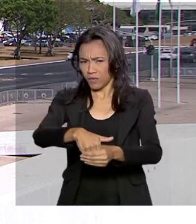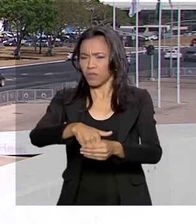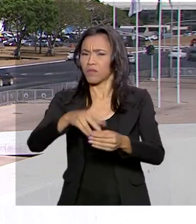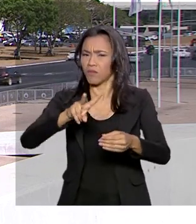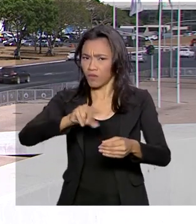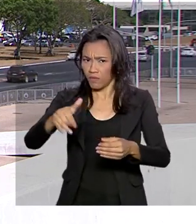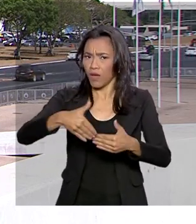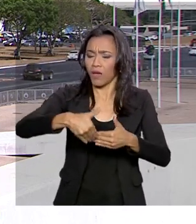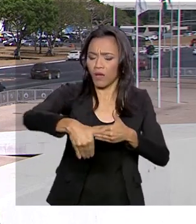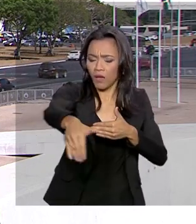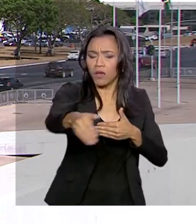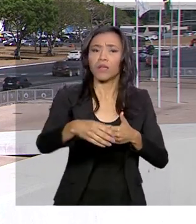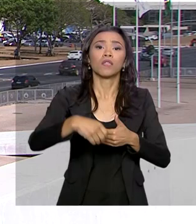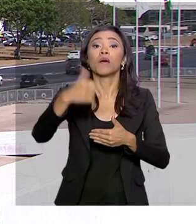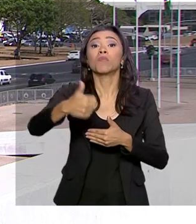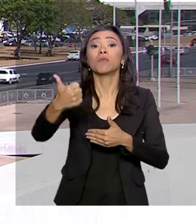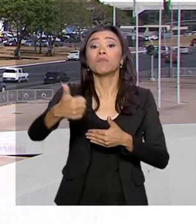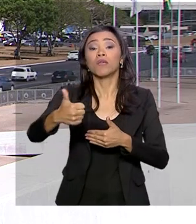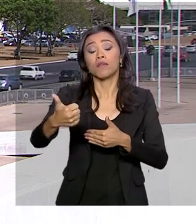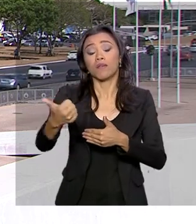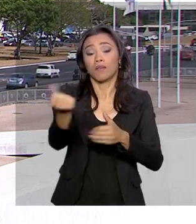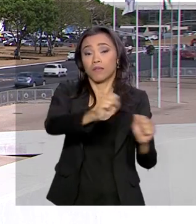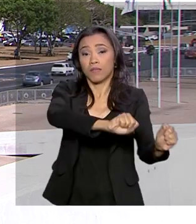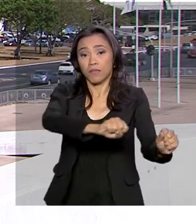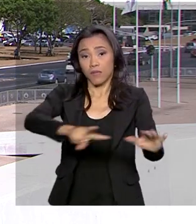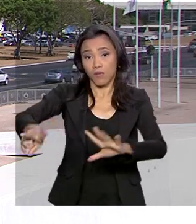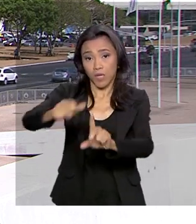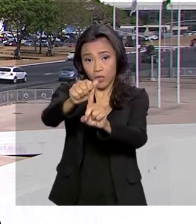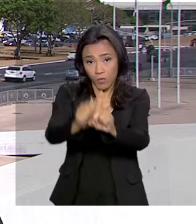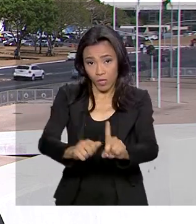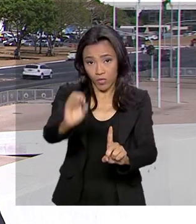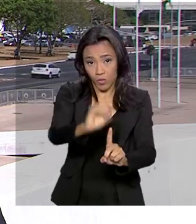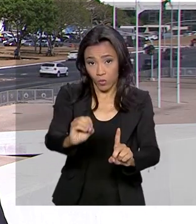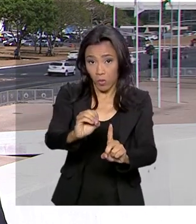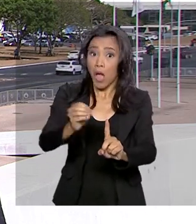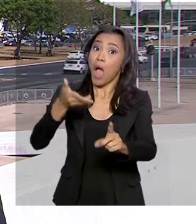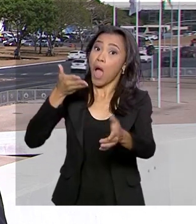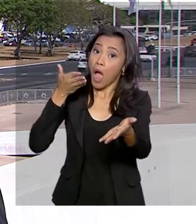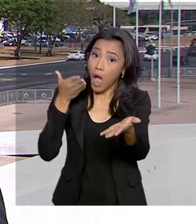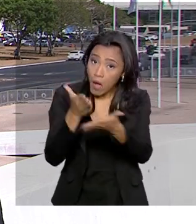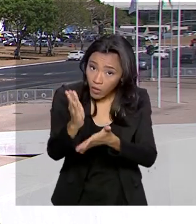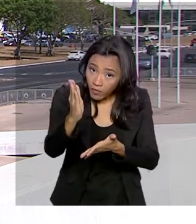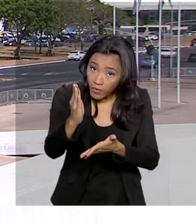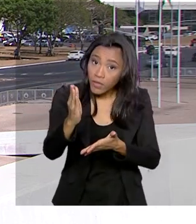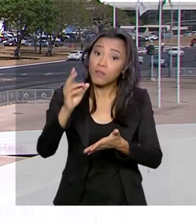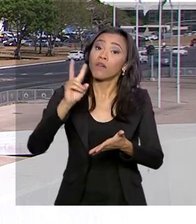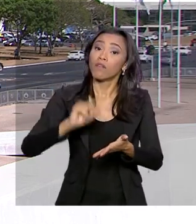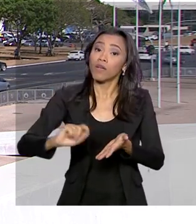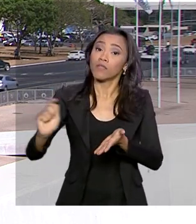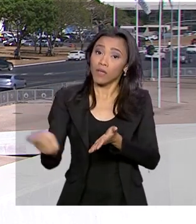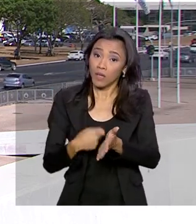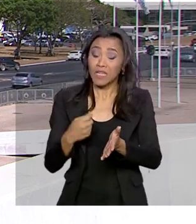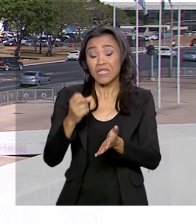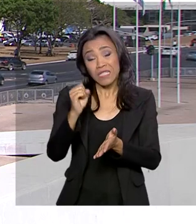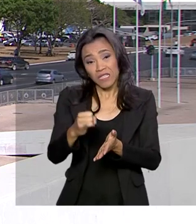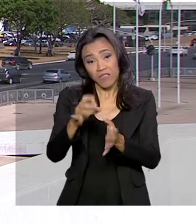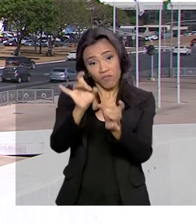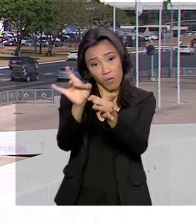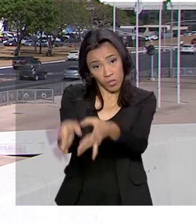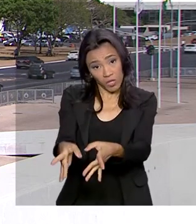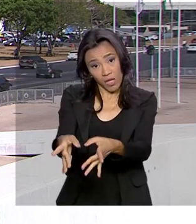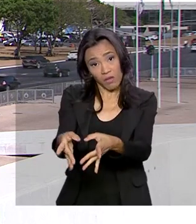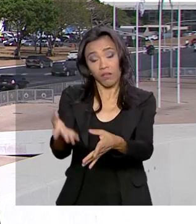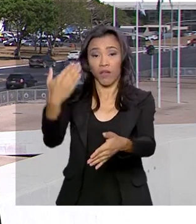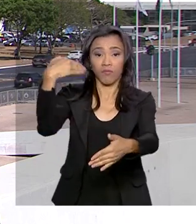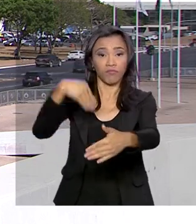na primeira semana de outubro. E, se aprovada, ela será promulgada, se rejeitada, arquivada. Agora, se